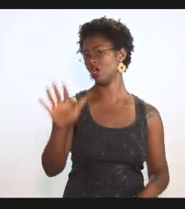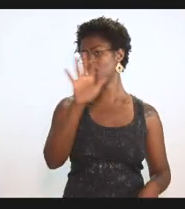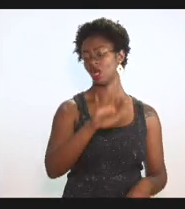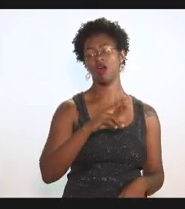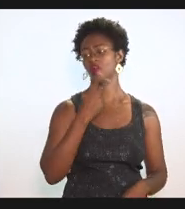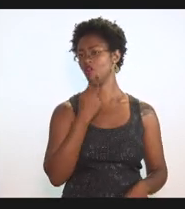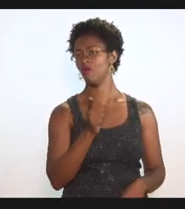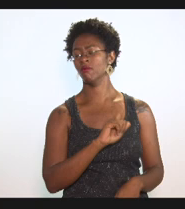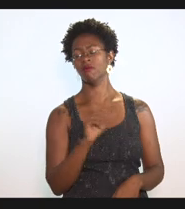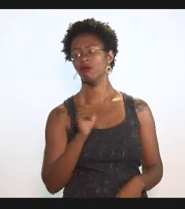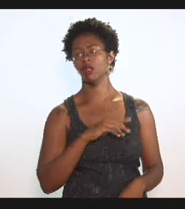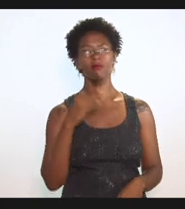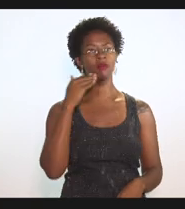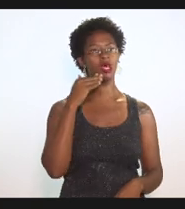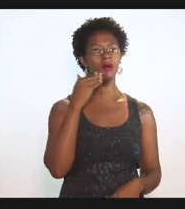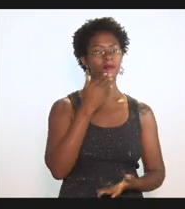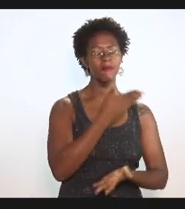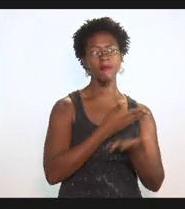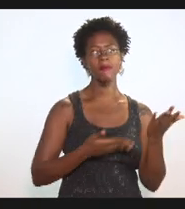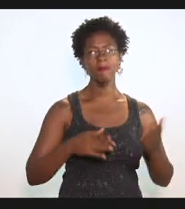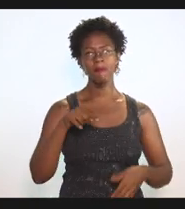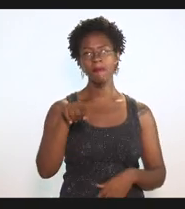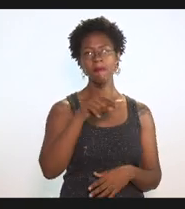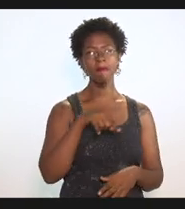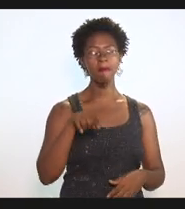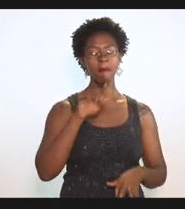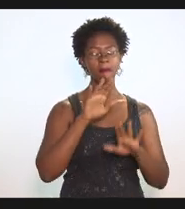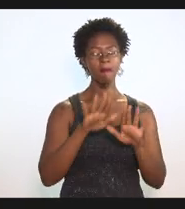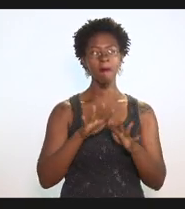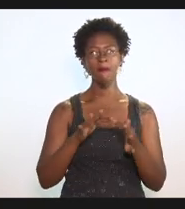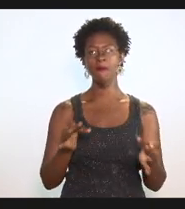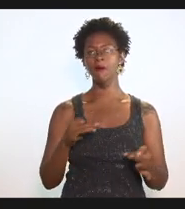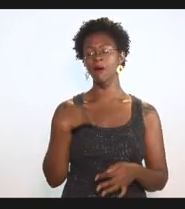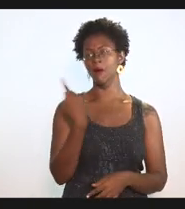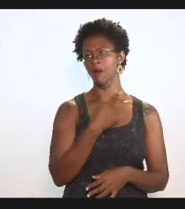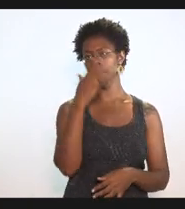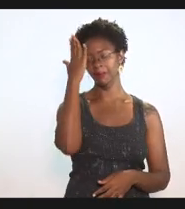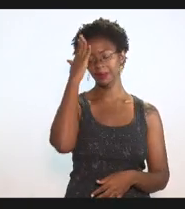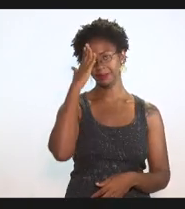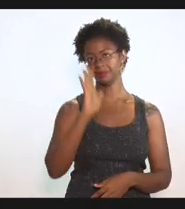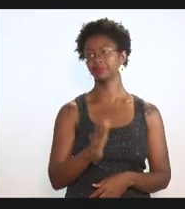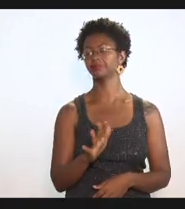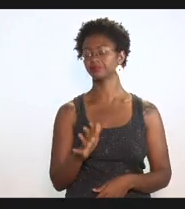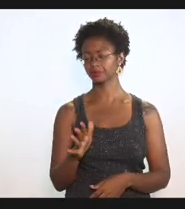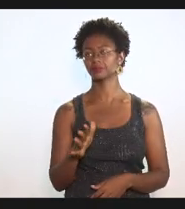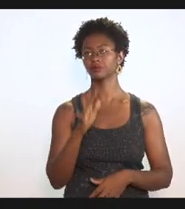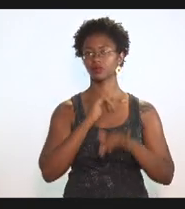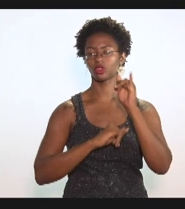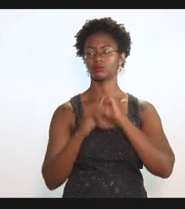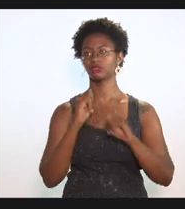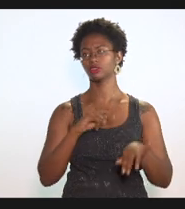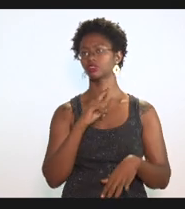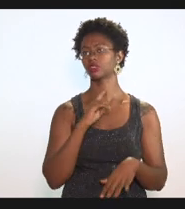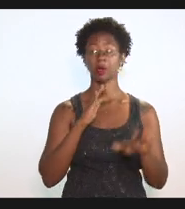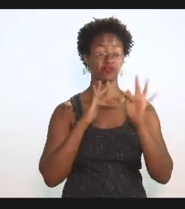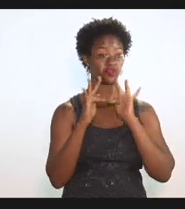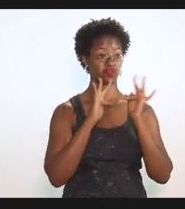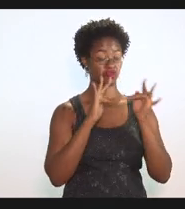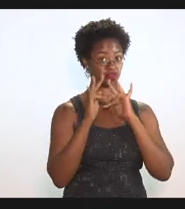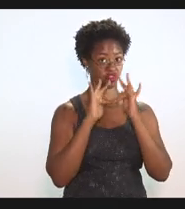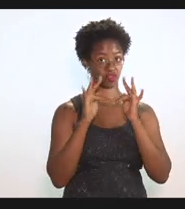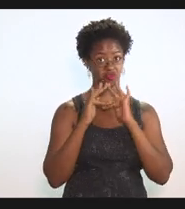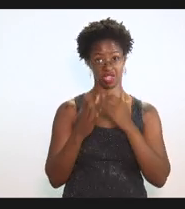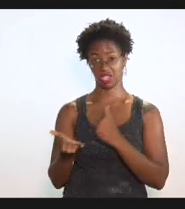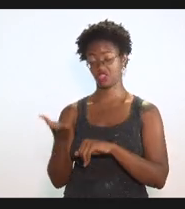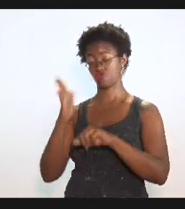prejuízos seriam esses e simplesmente pelo que já sei e aí as informações que temos são as fofocas de